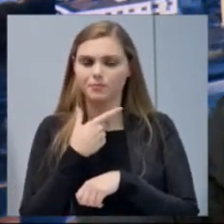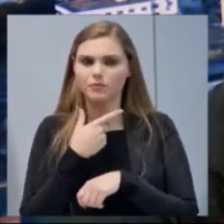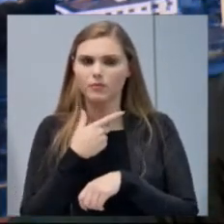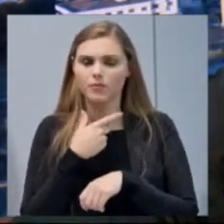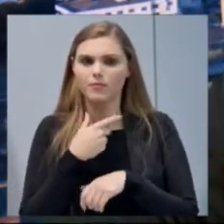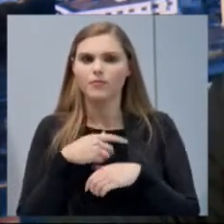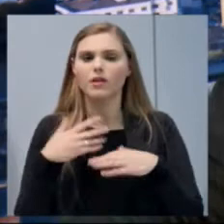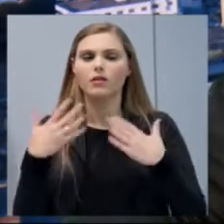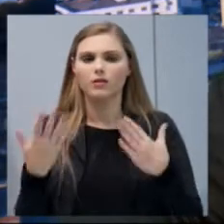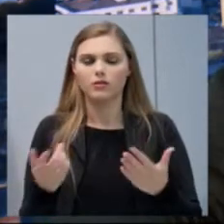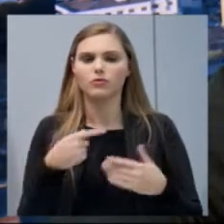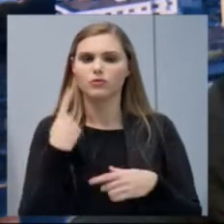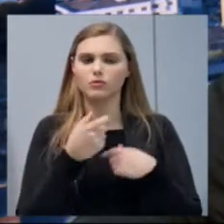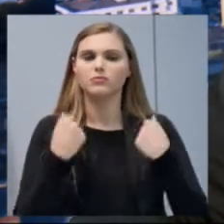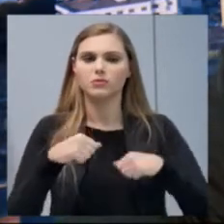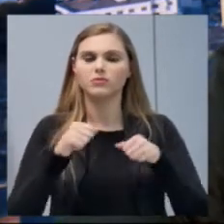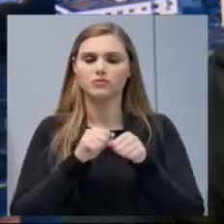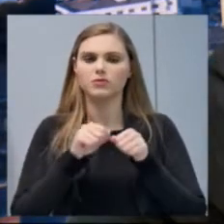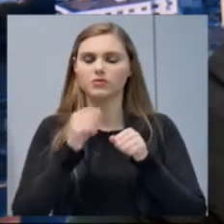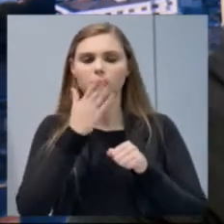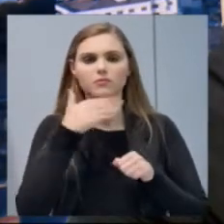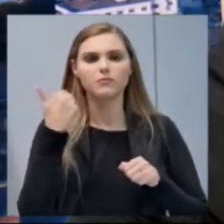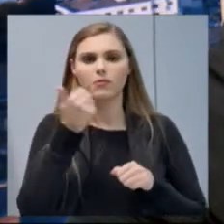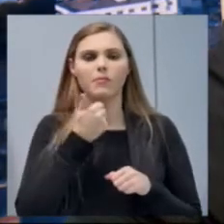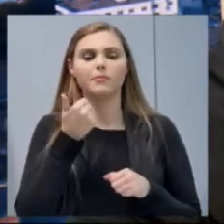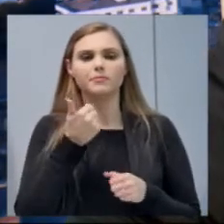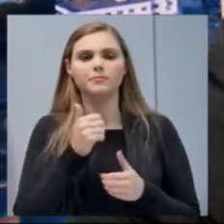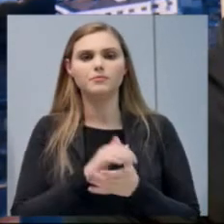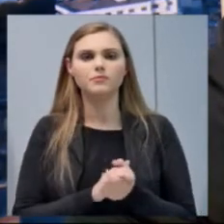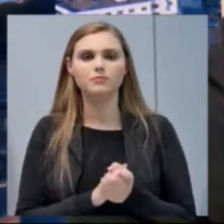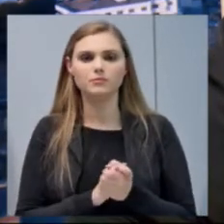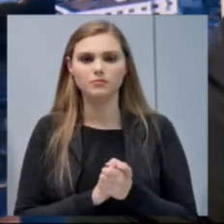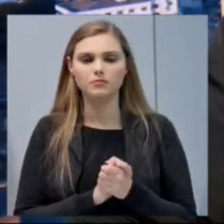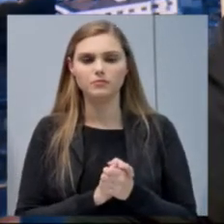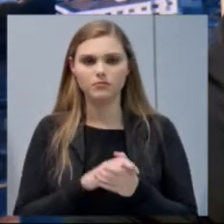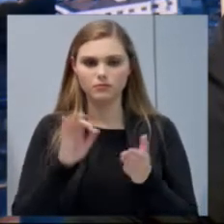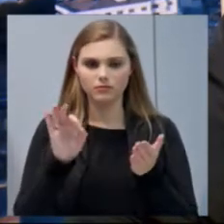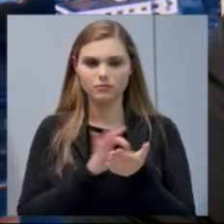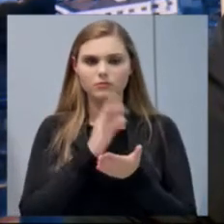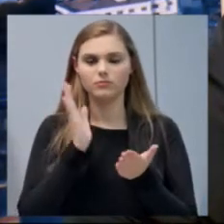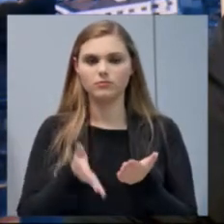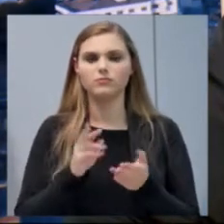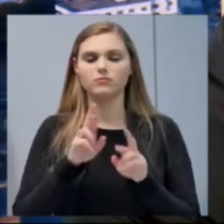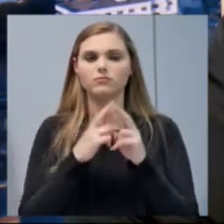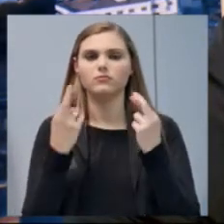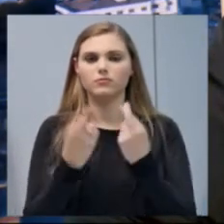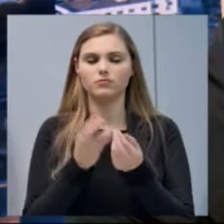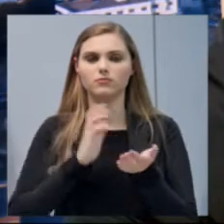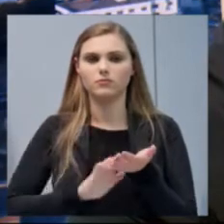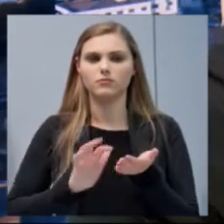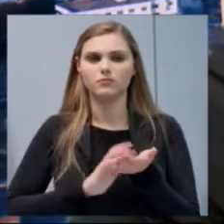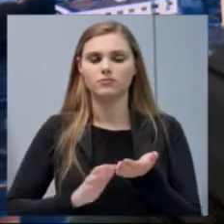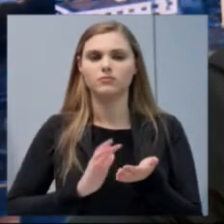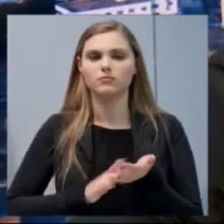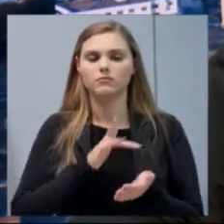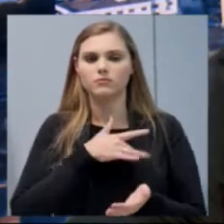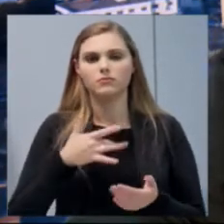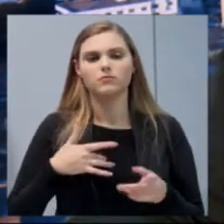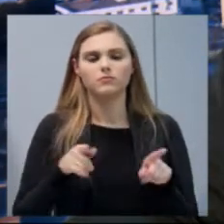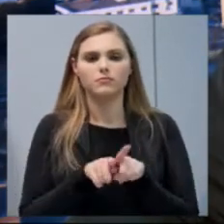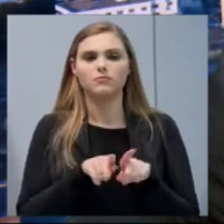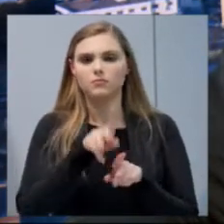nós precisamos fazer essa melhoria, agendamos já essa reunião com a secretária e com o prefeito,